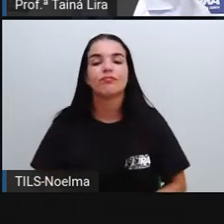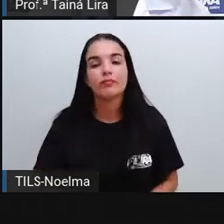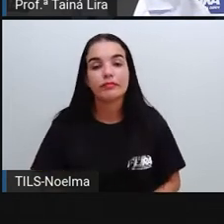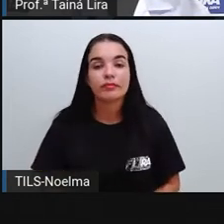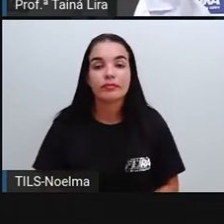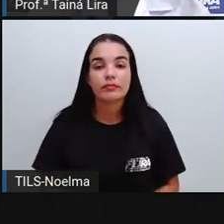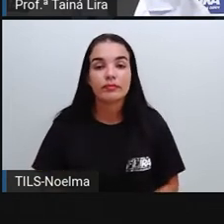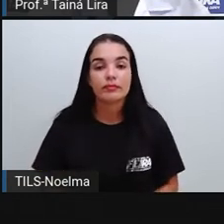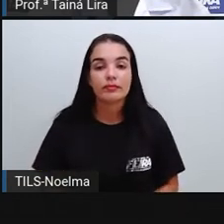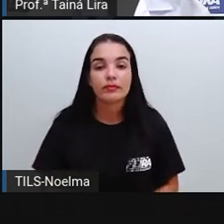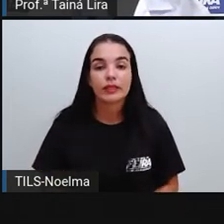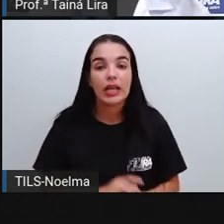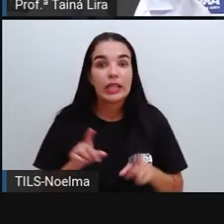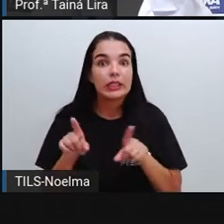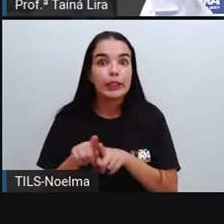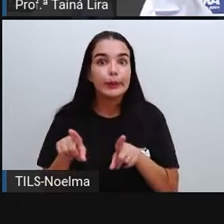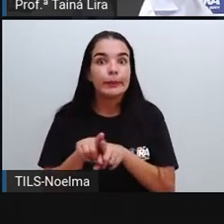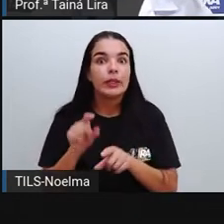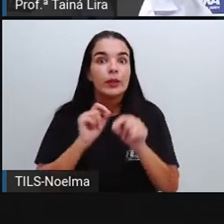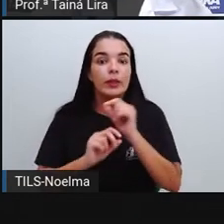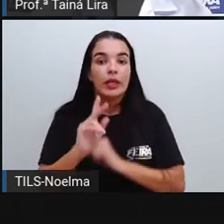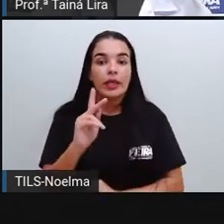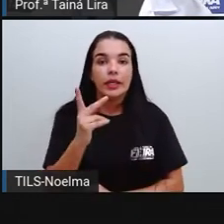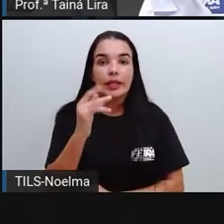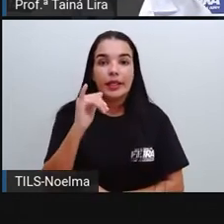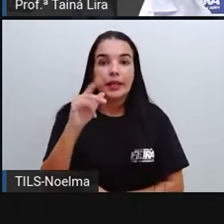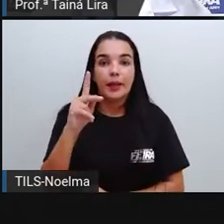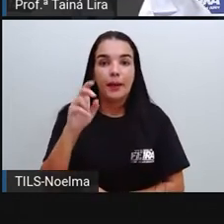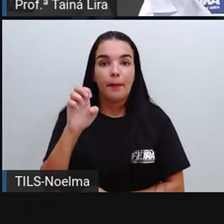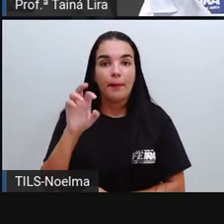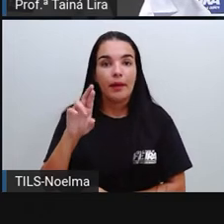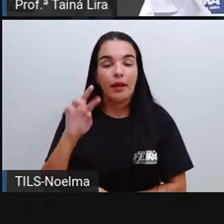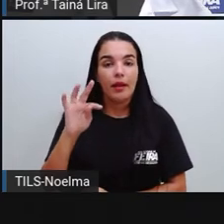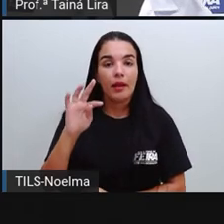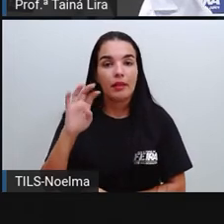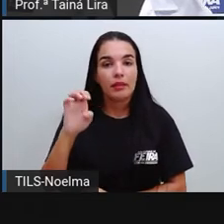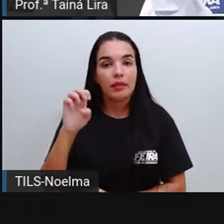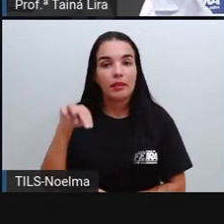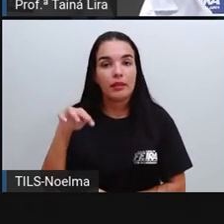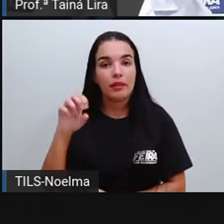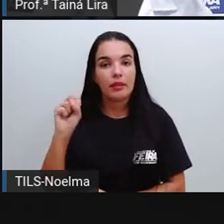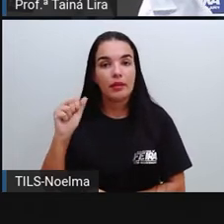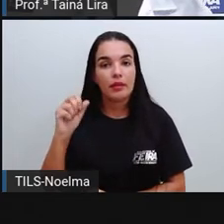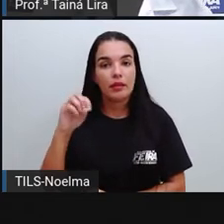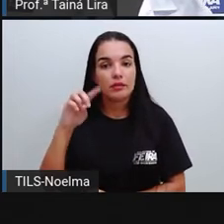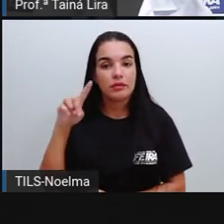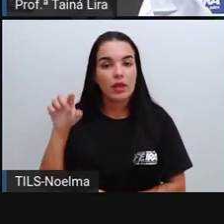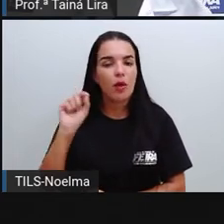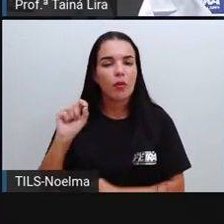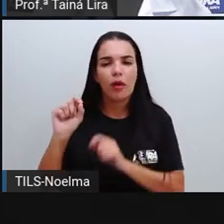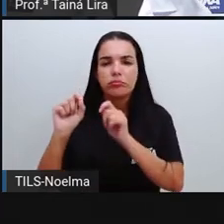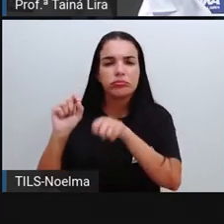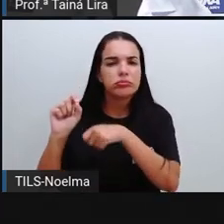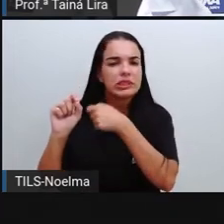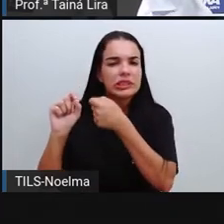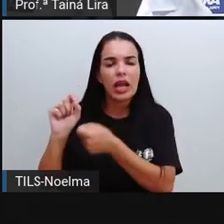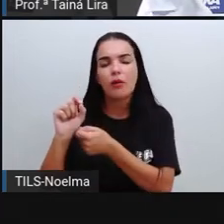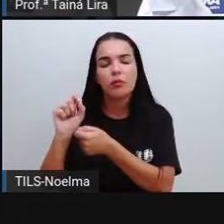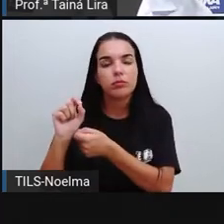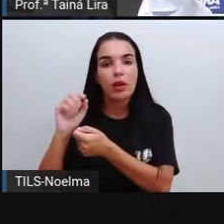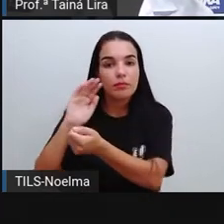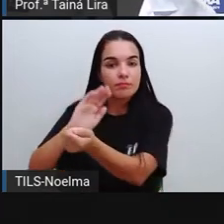Além disso, olha lá, a hipertensão. O próprio é que a hipertensão